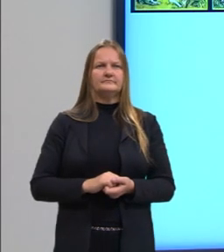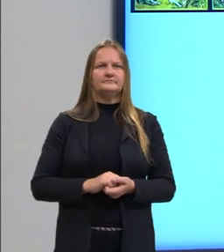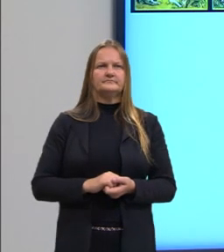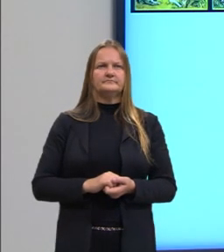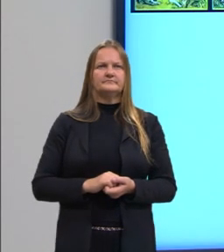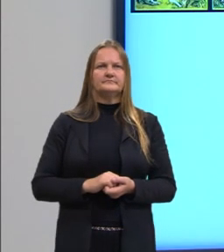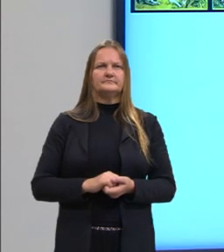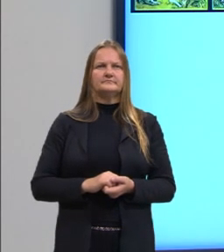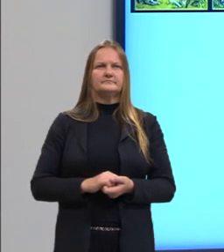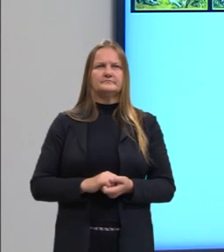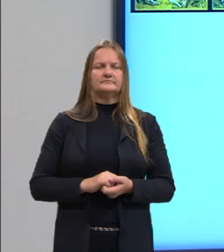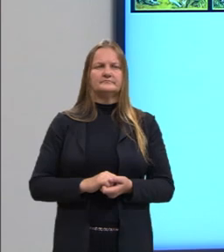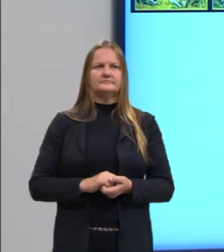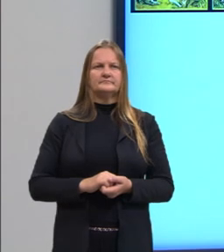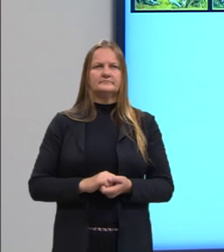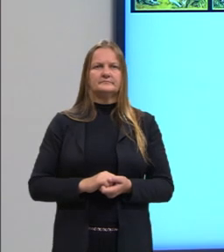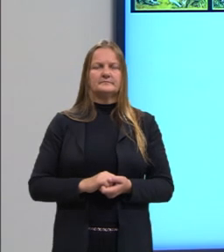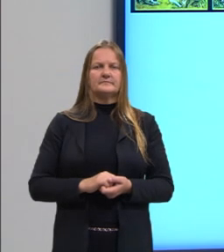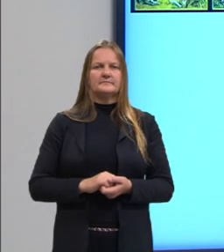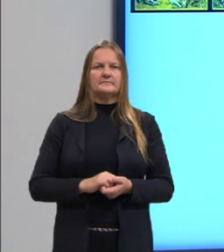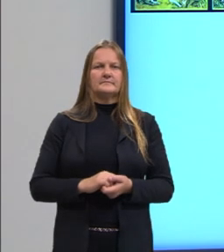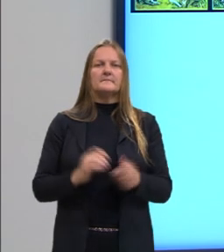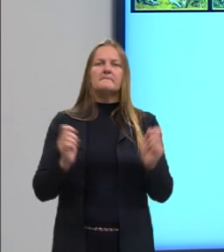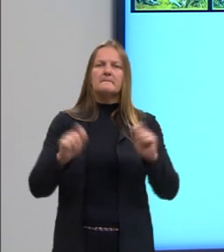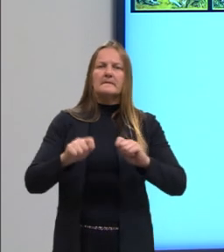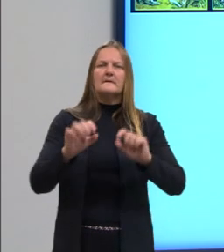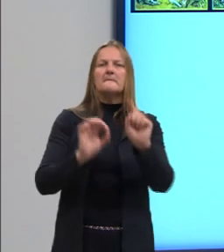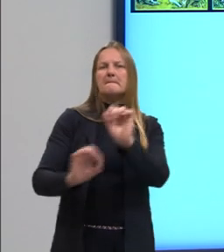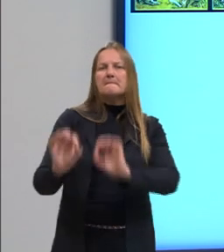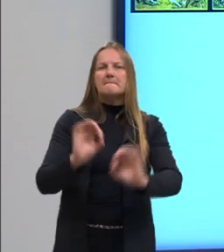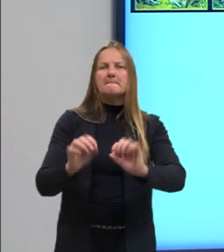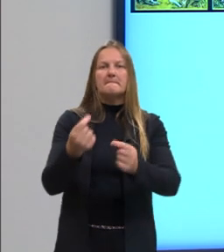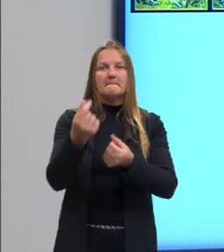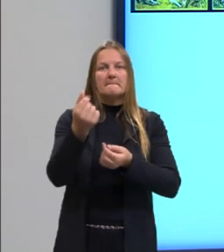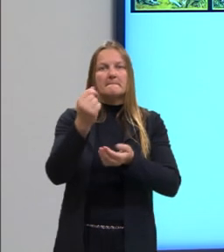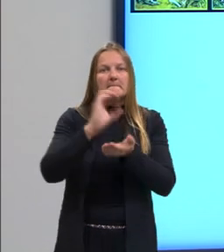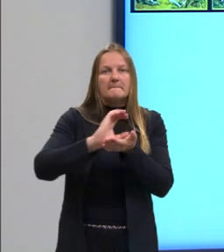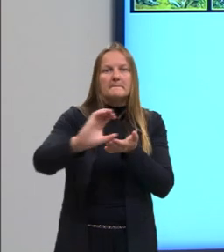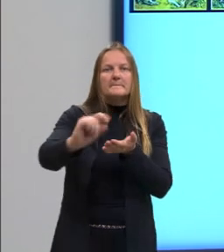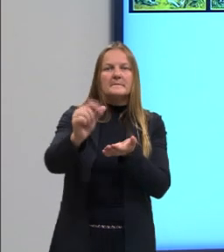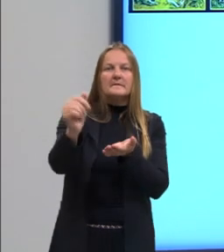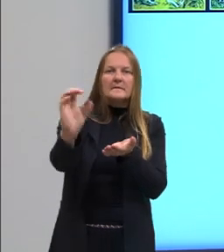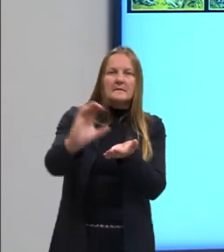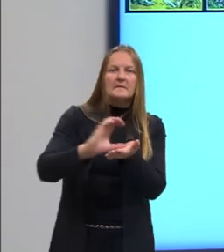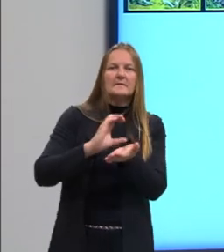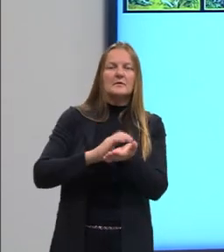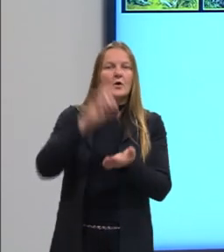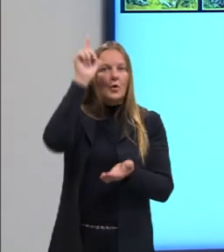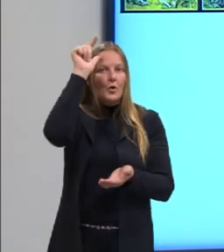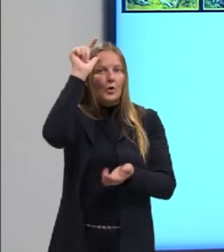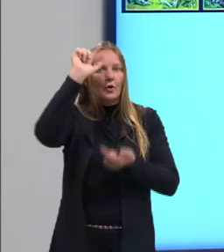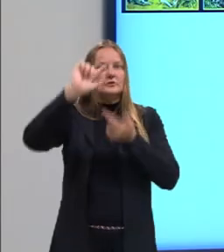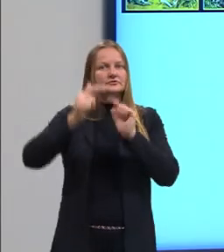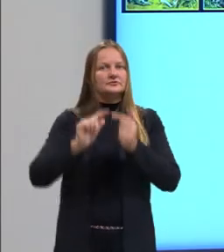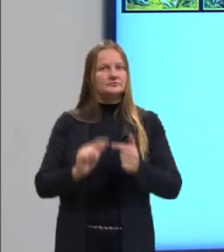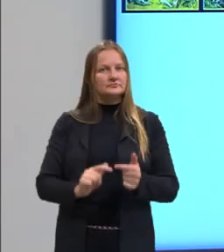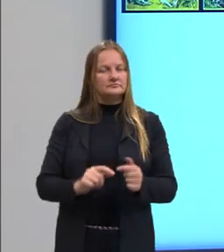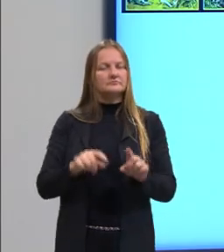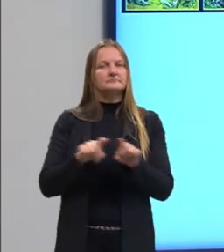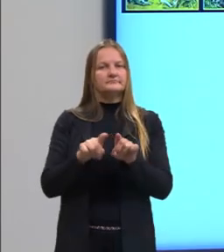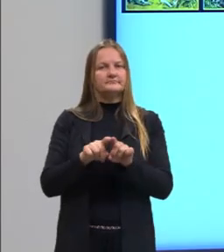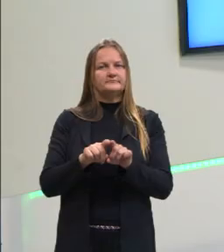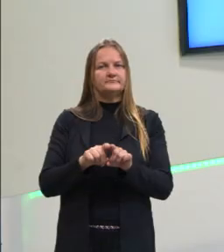mais organizadas e matematicamente lógicas, no sentido de